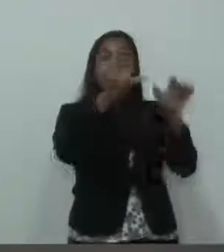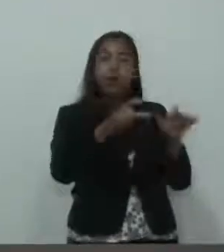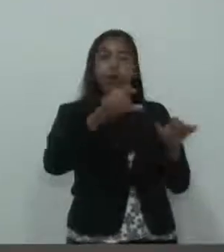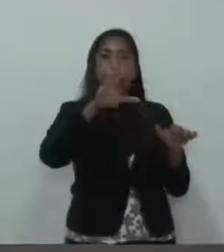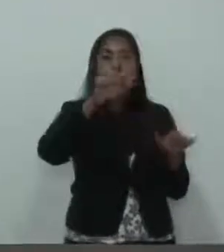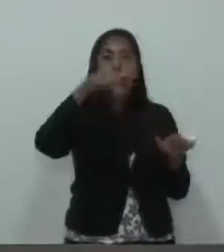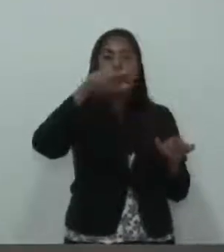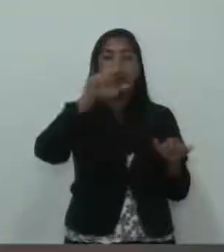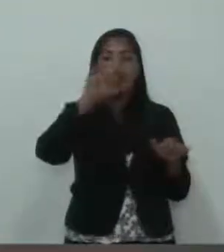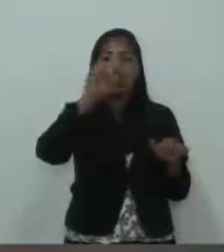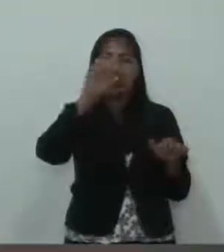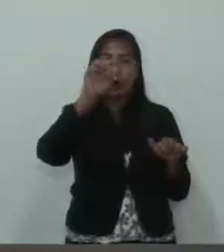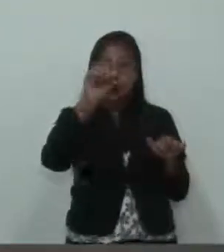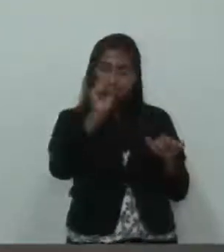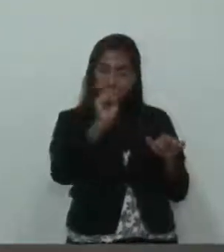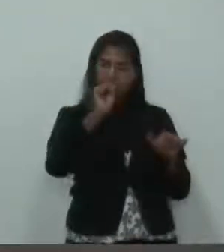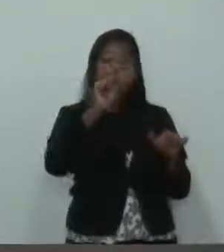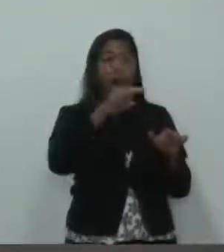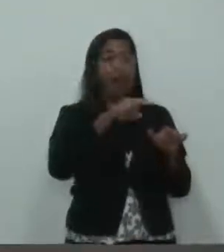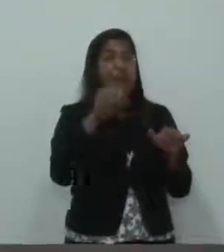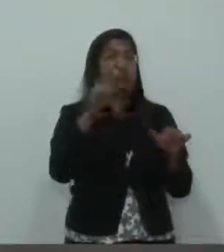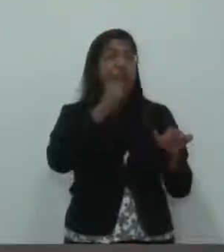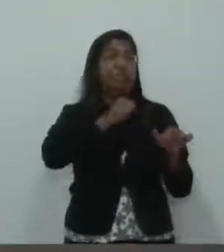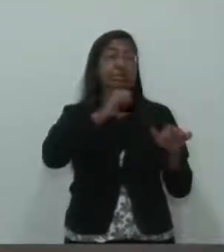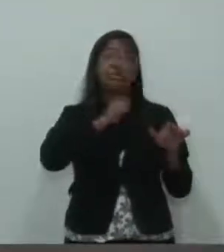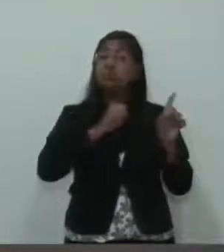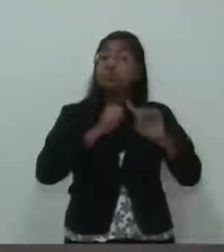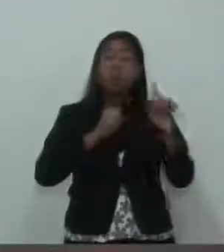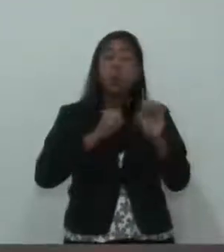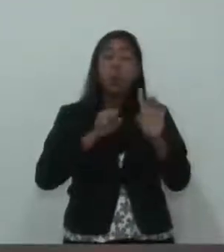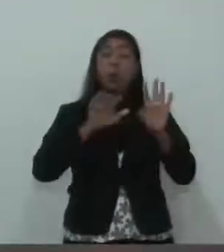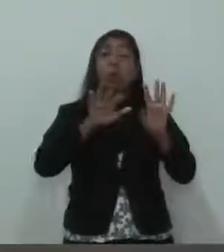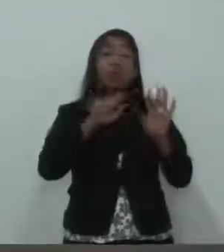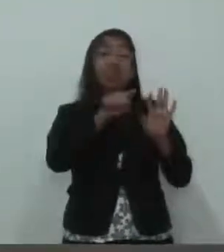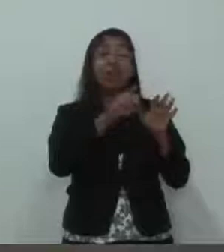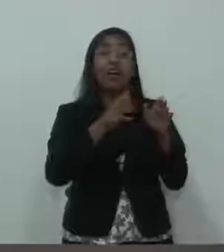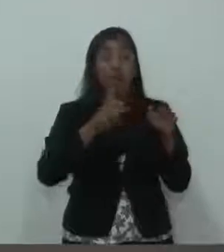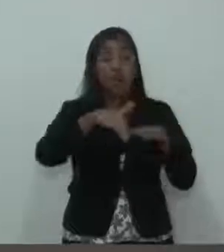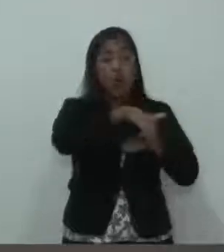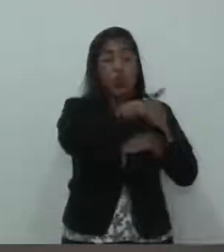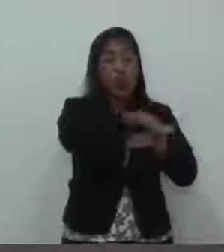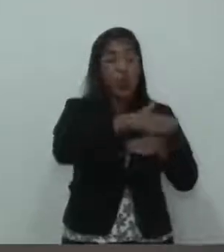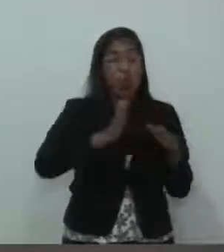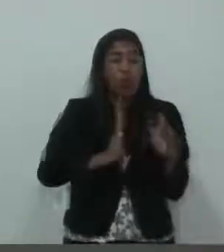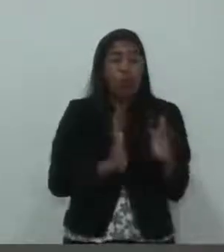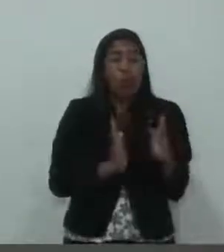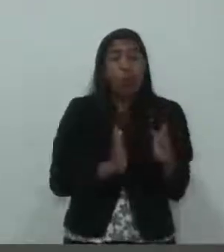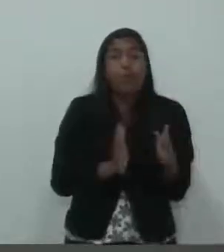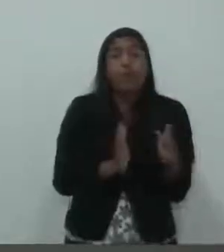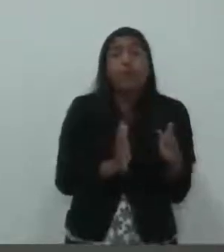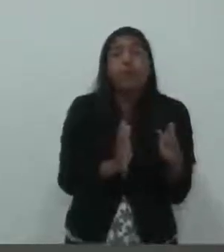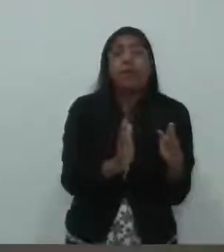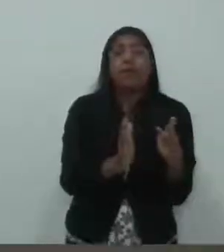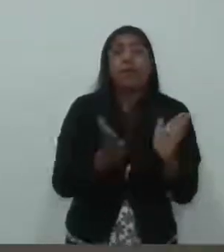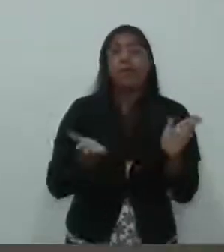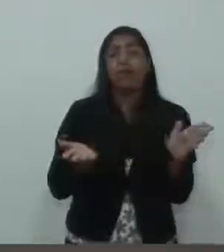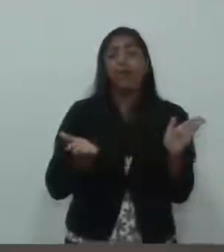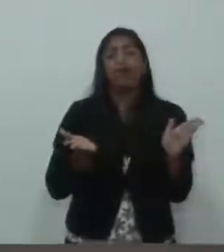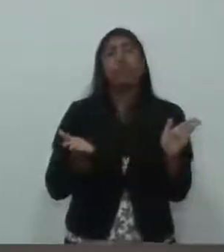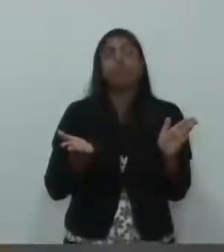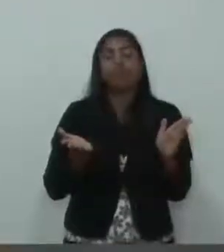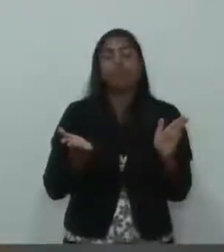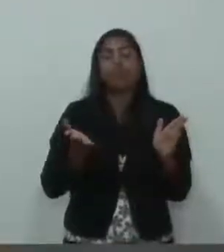tão antigo assim, mas que as ruas ali, se você parar um carro cada lado, não passa outro no meio. Não dá, e temos vários outros exemplos na